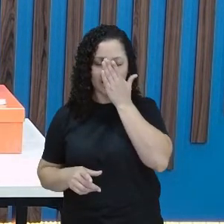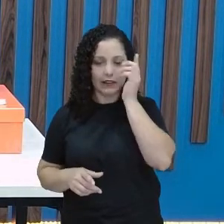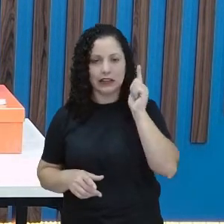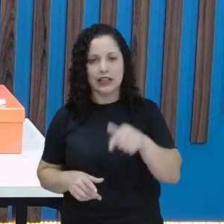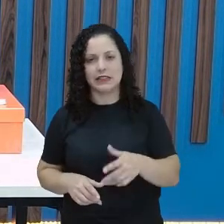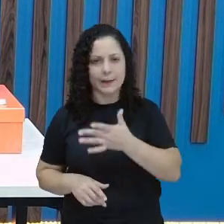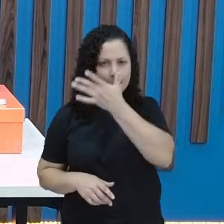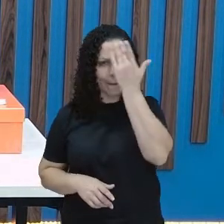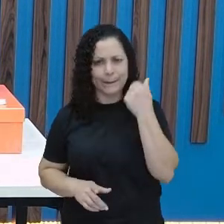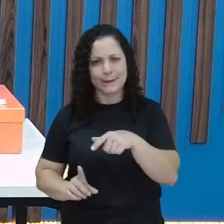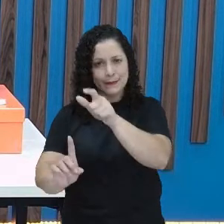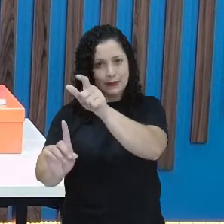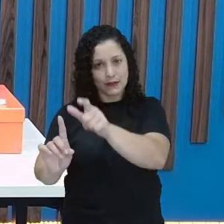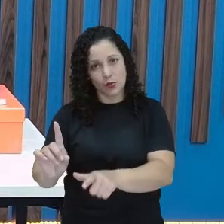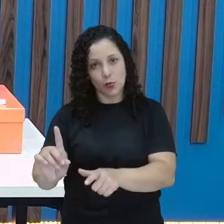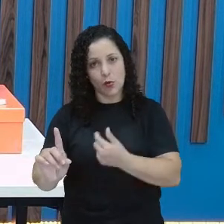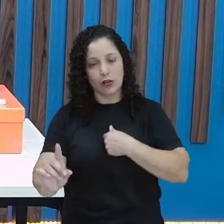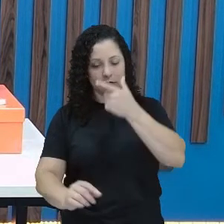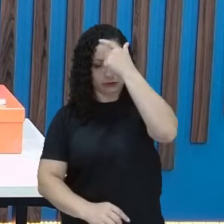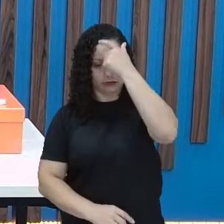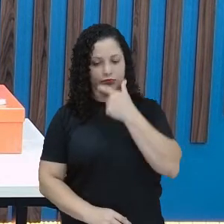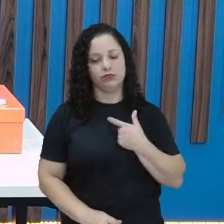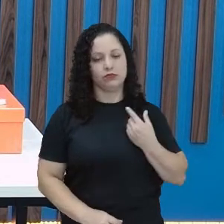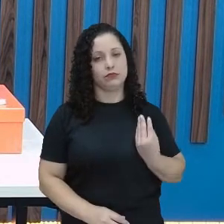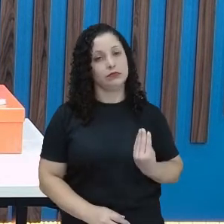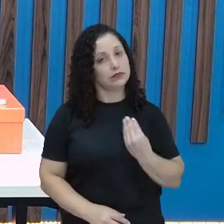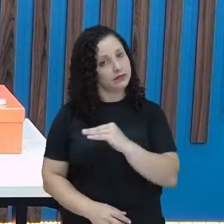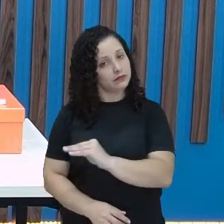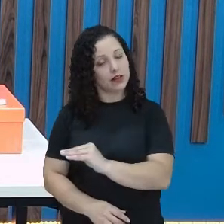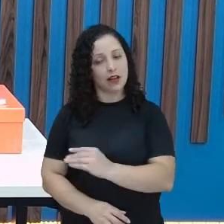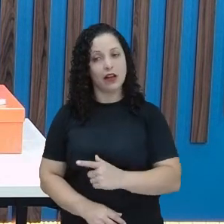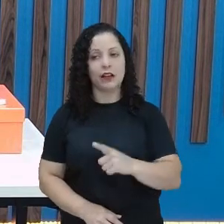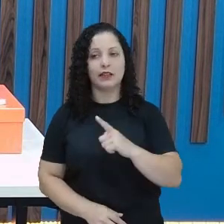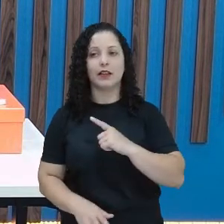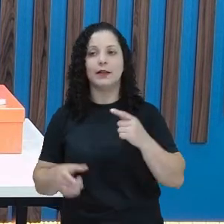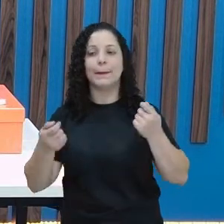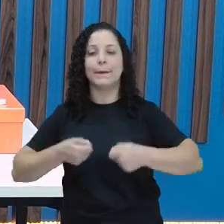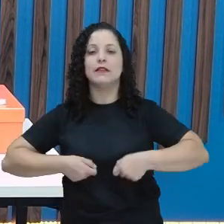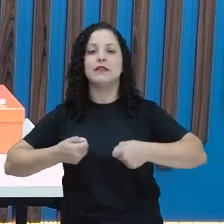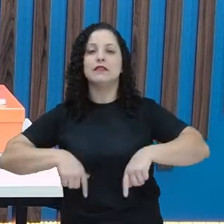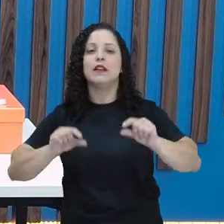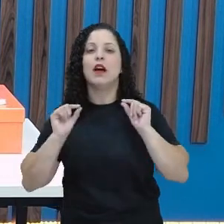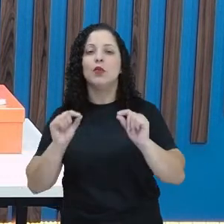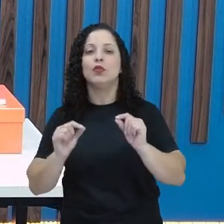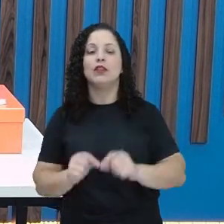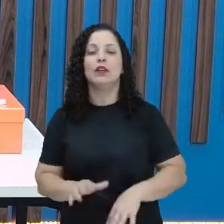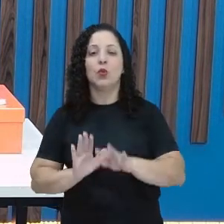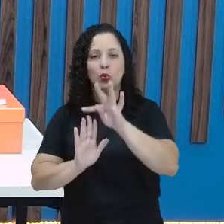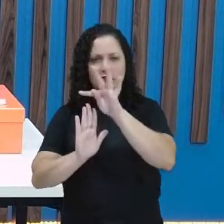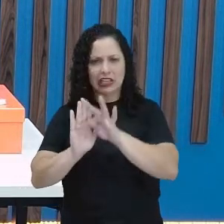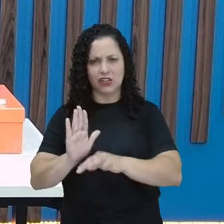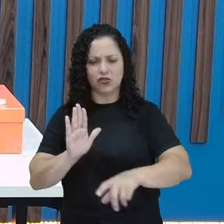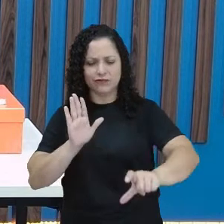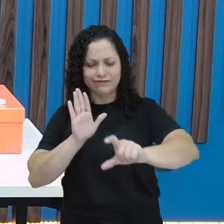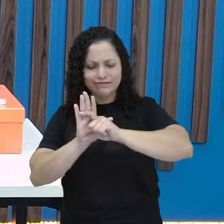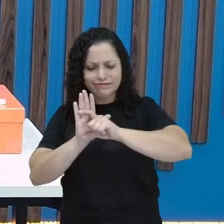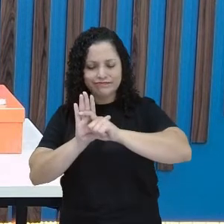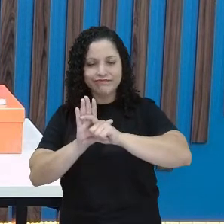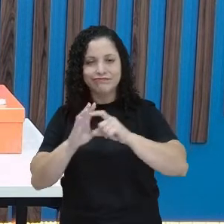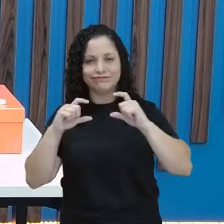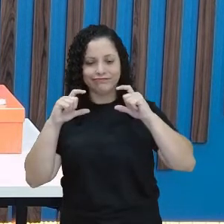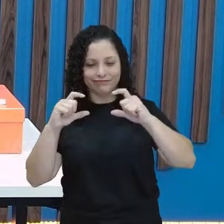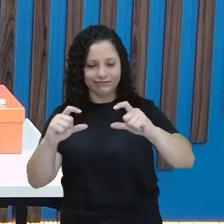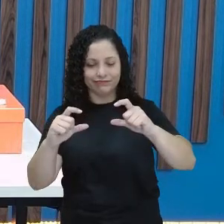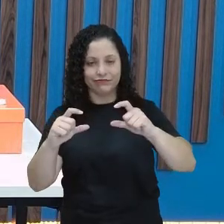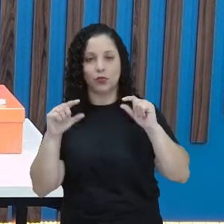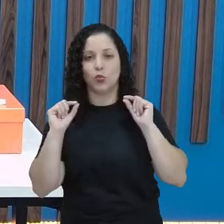destinatário, não é? E desse remetente, eu preciso do corpo texto, que é a mensagem do